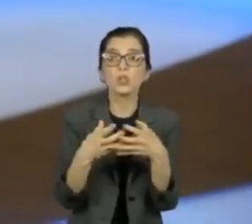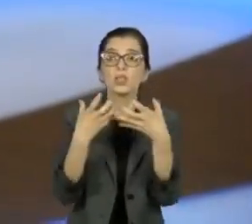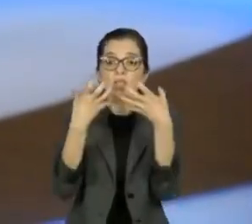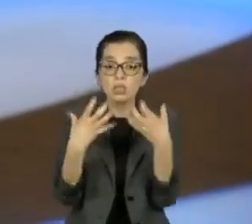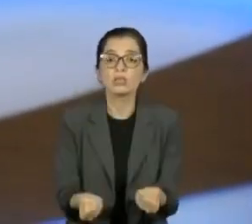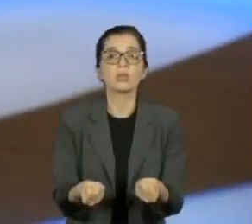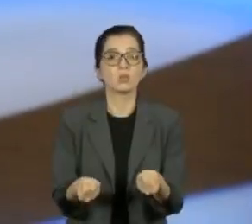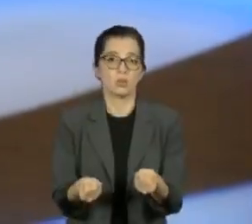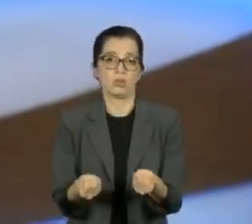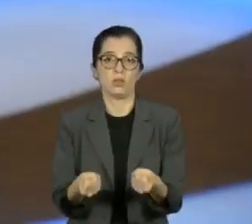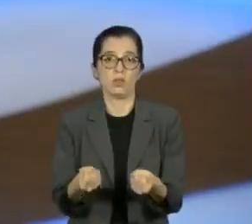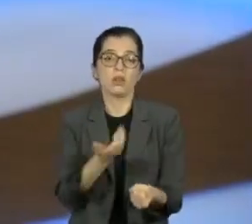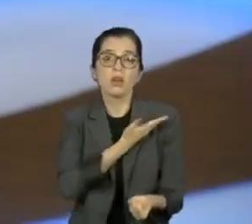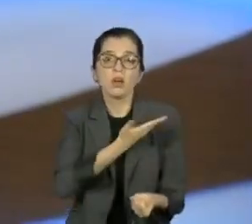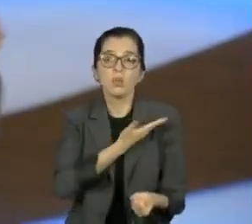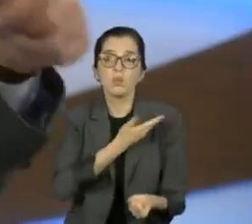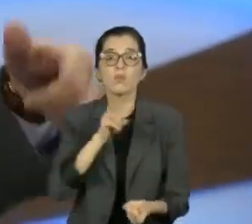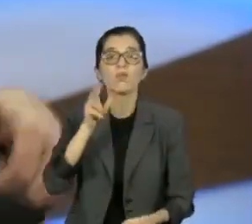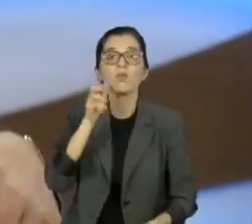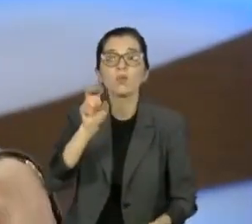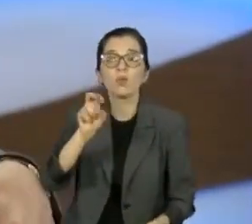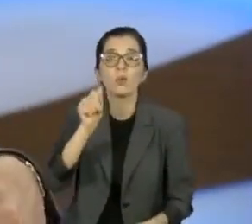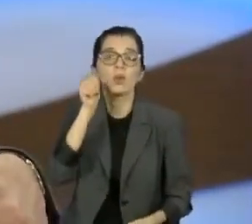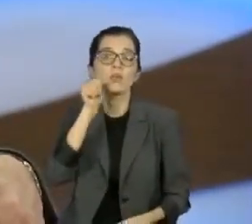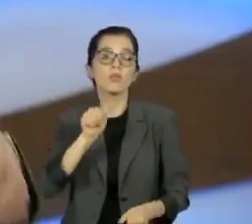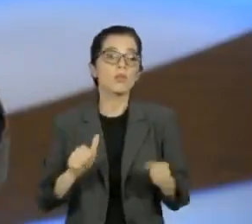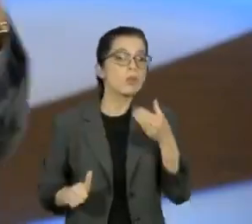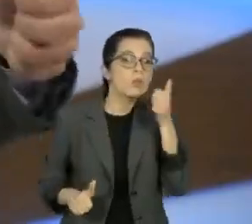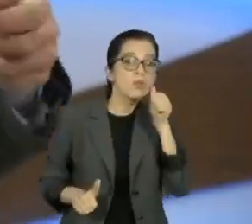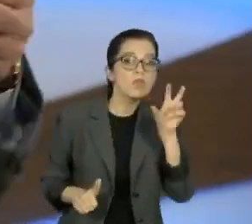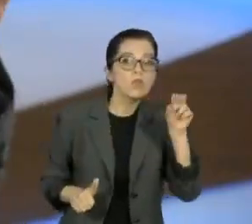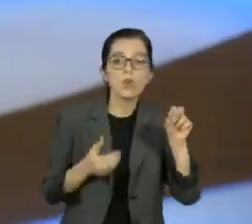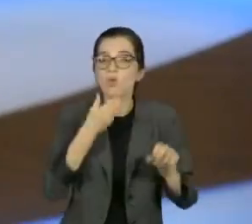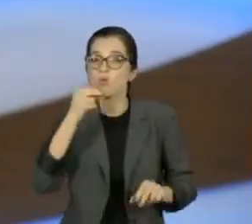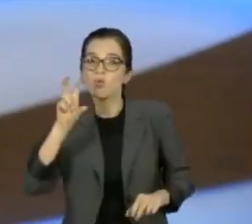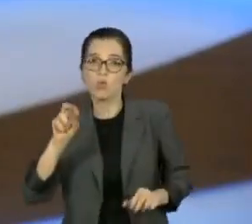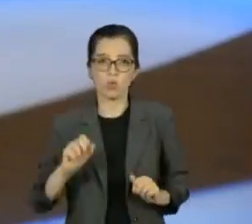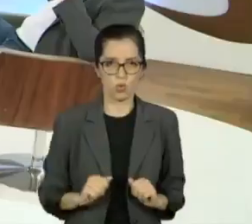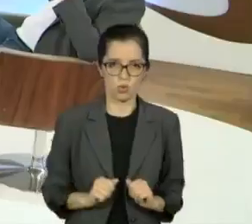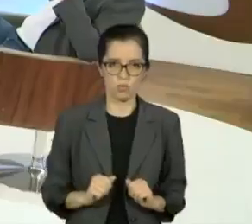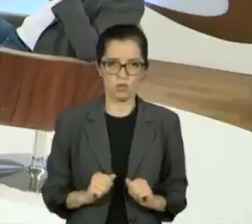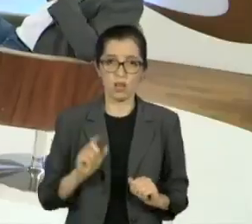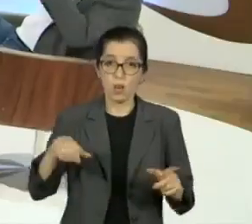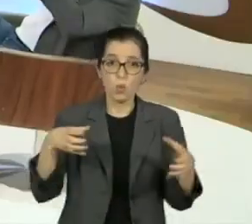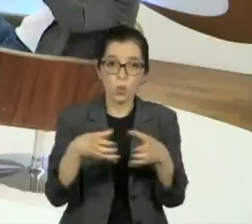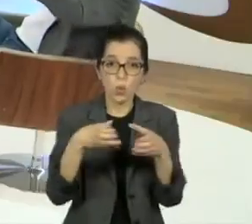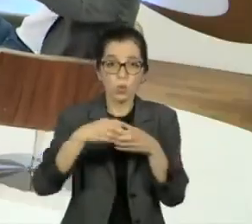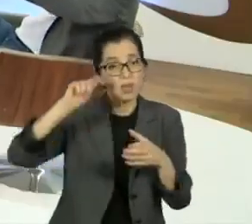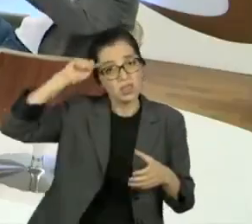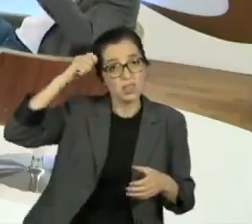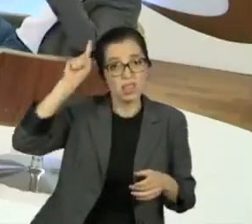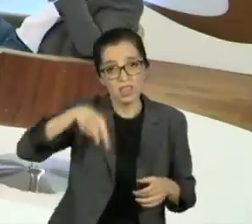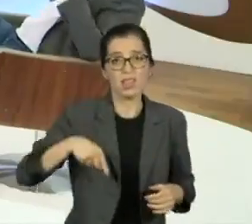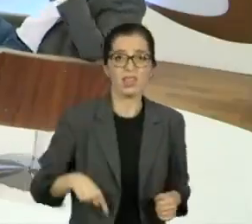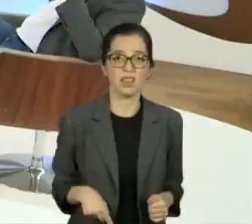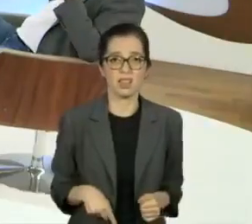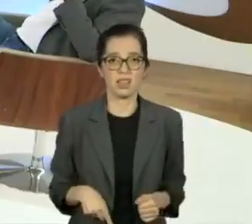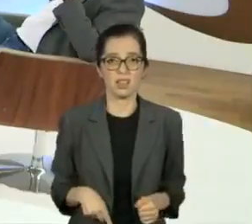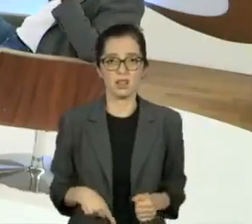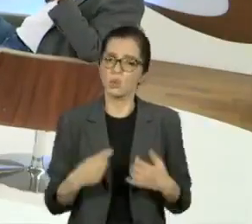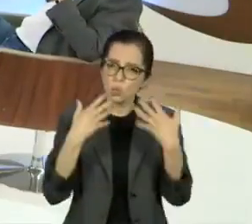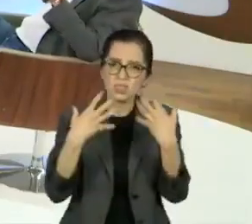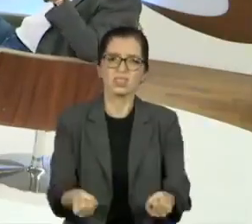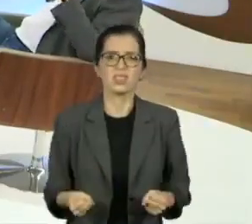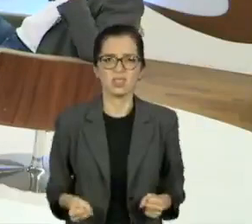negros, que pegaram meu pai, criança, pela mão e levaram para assistir o jogo do Atlético. E aí nasceu o Atlético na nossa